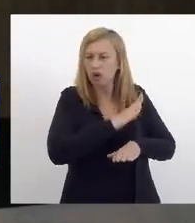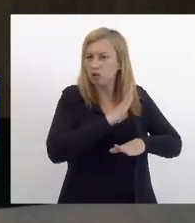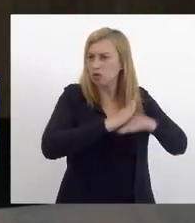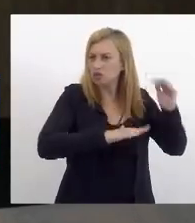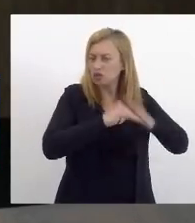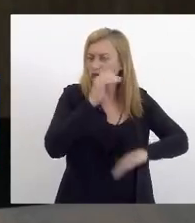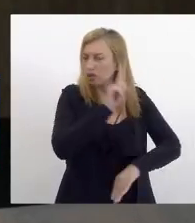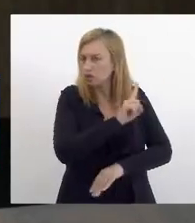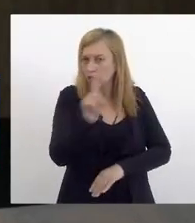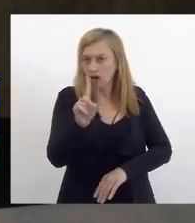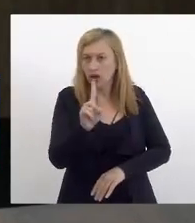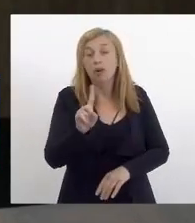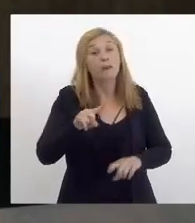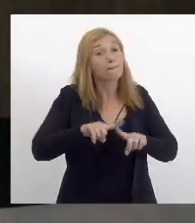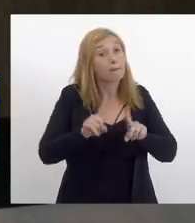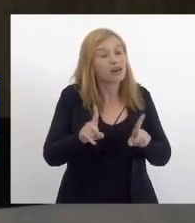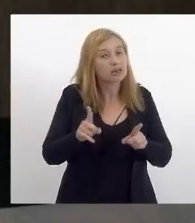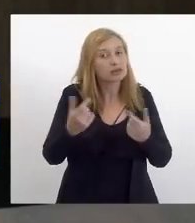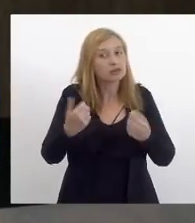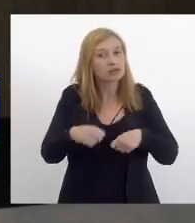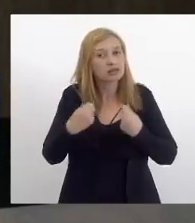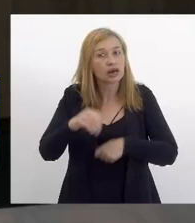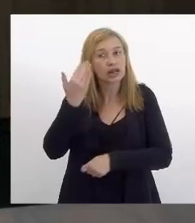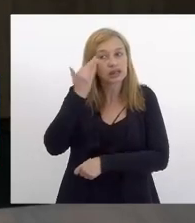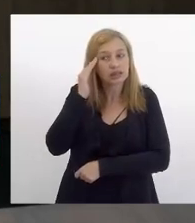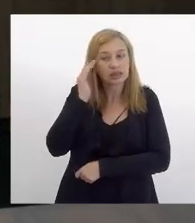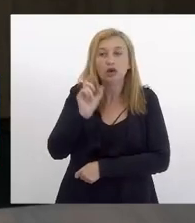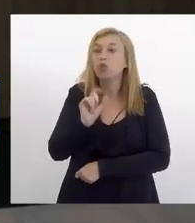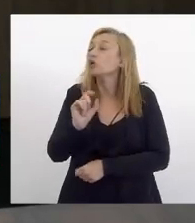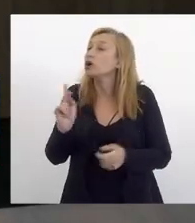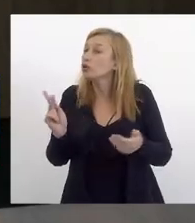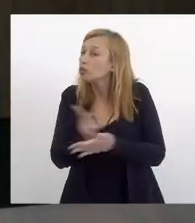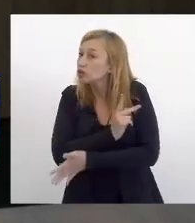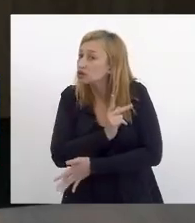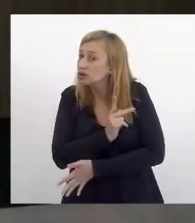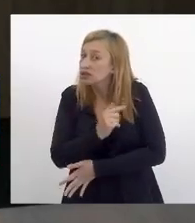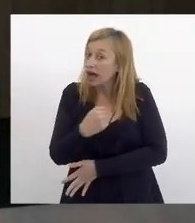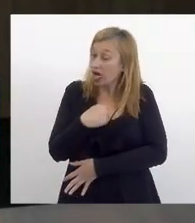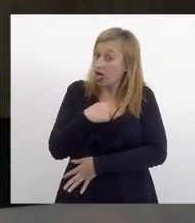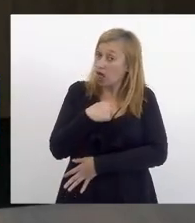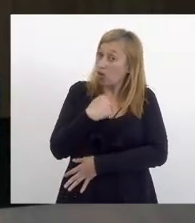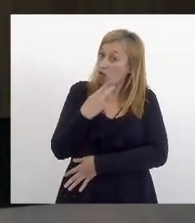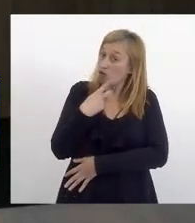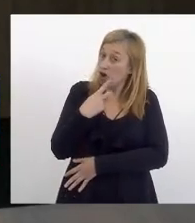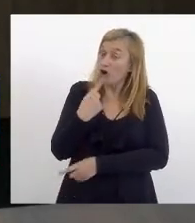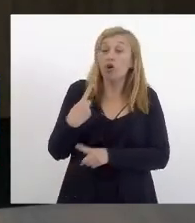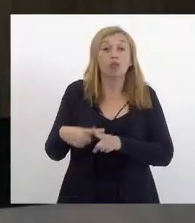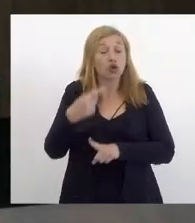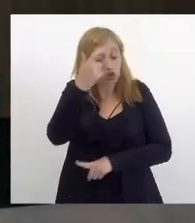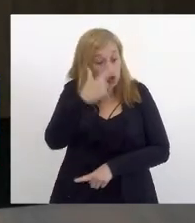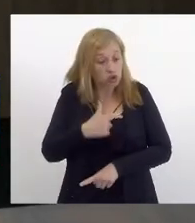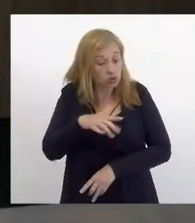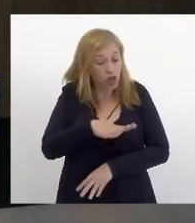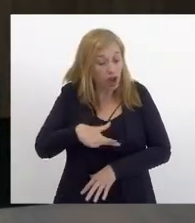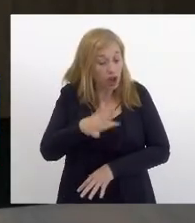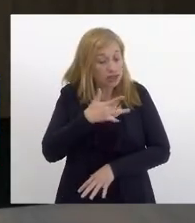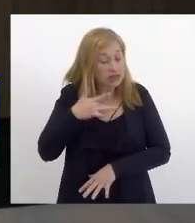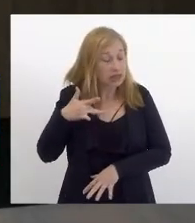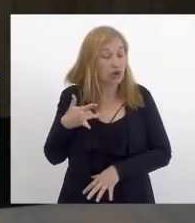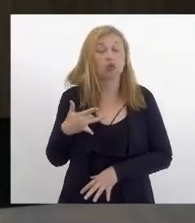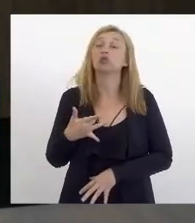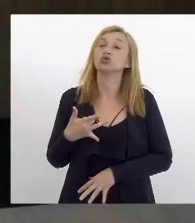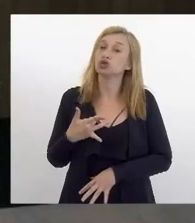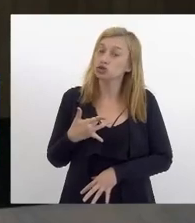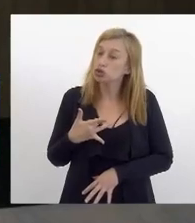mas é necessário entender o que que acontece e aí eu falo porque sou da área da saúde